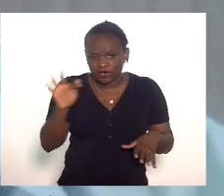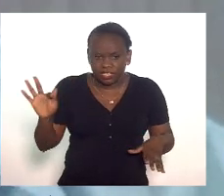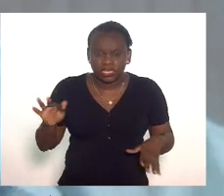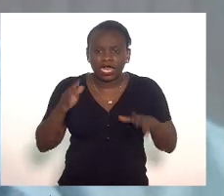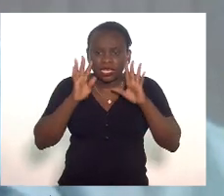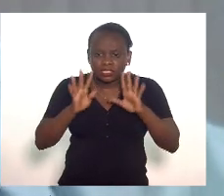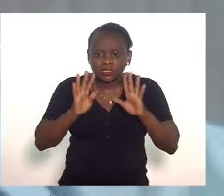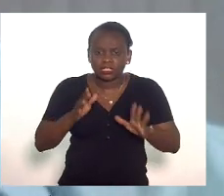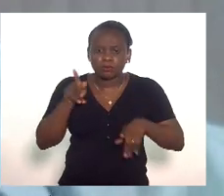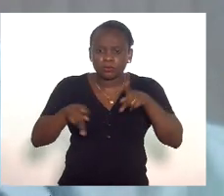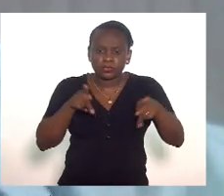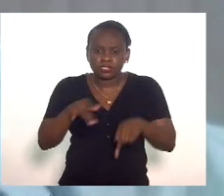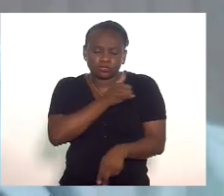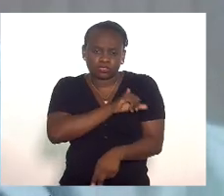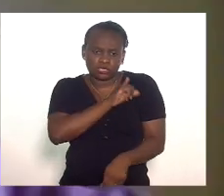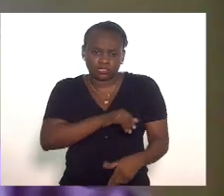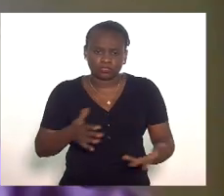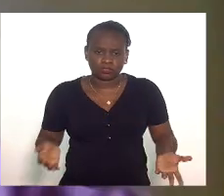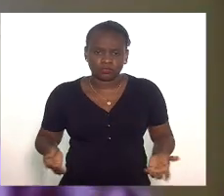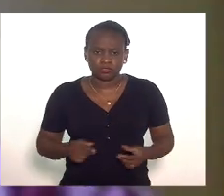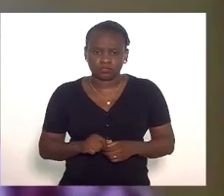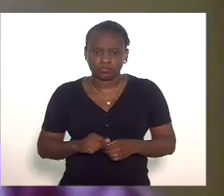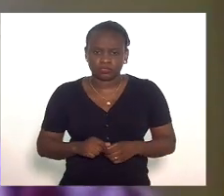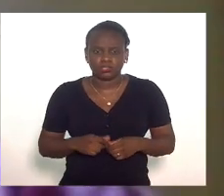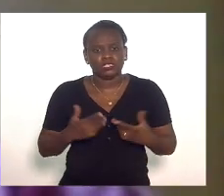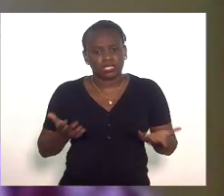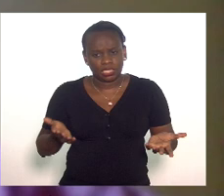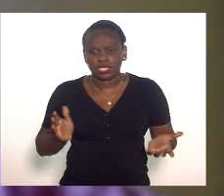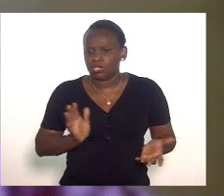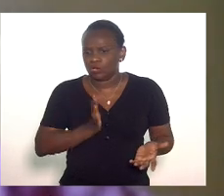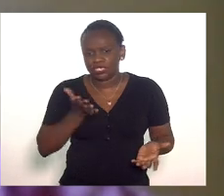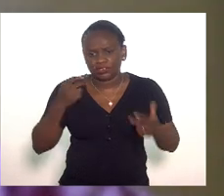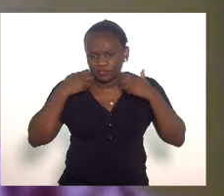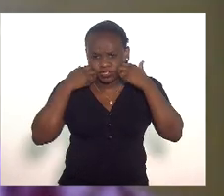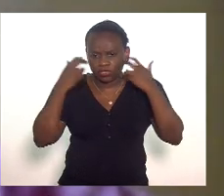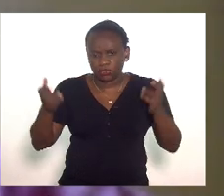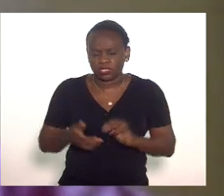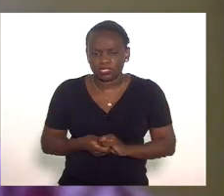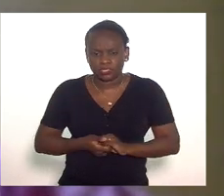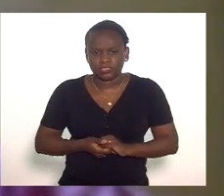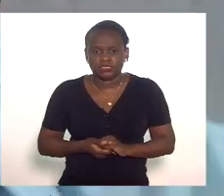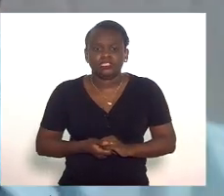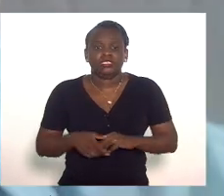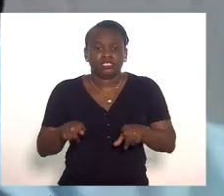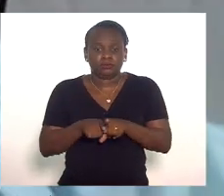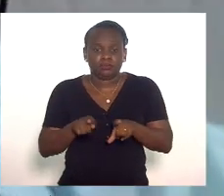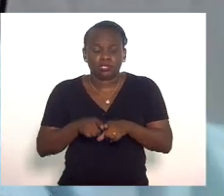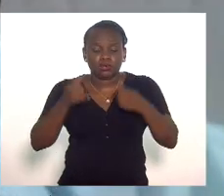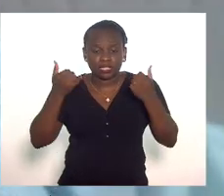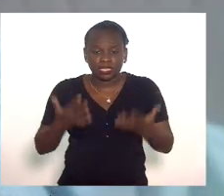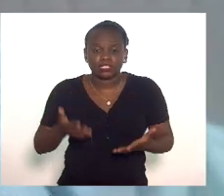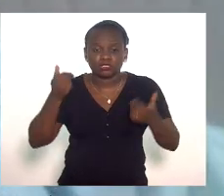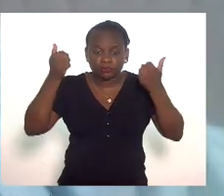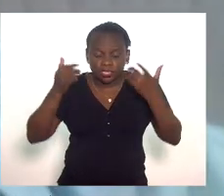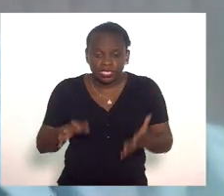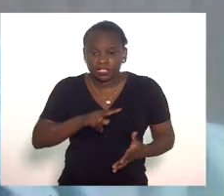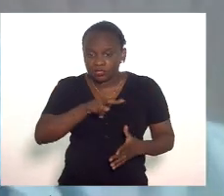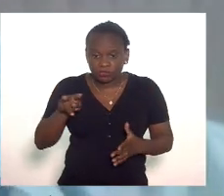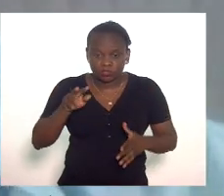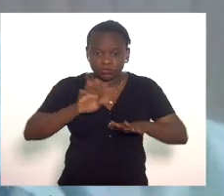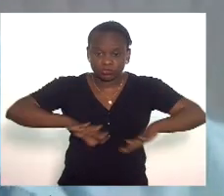a população do Rio de Janeiro isso é um absurdo é uma vergonha eu queria fazer esse registro aqui